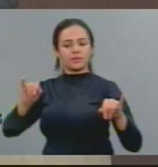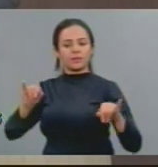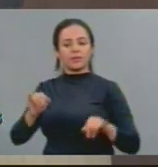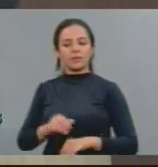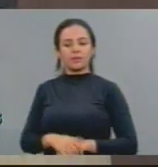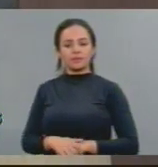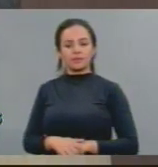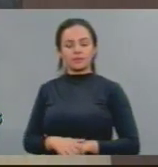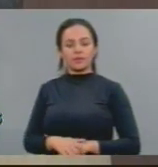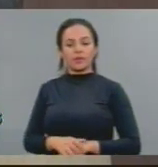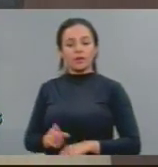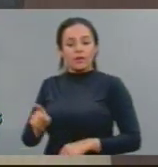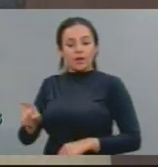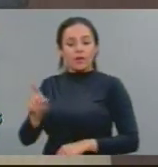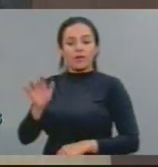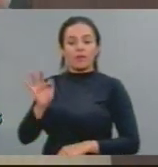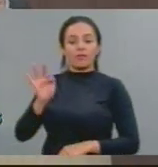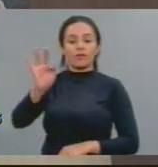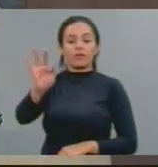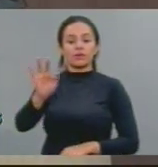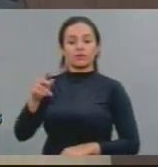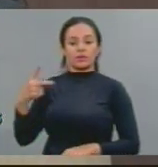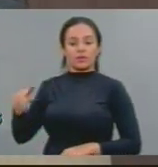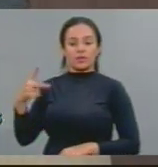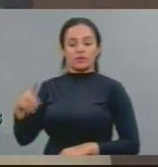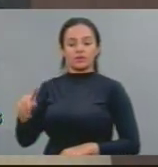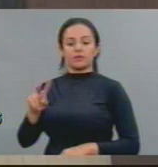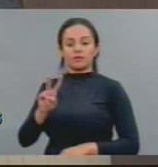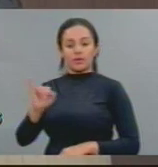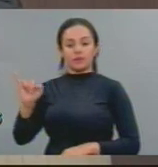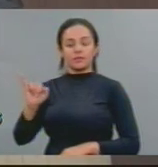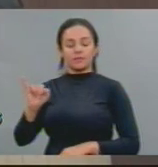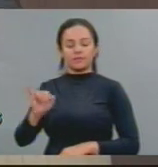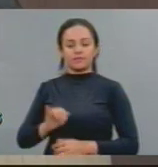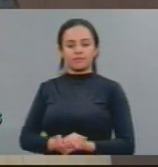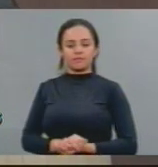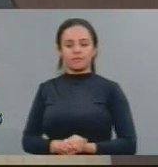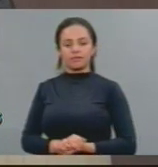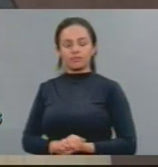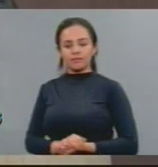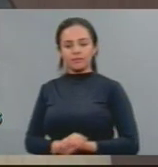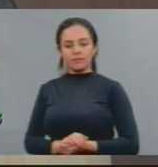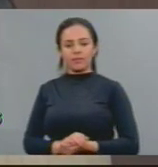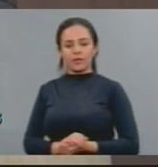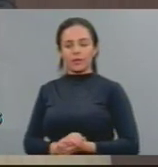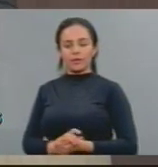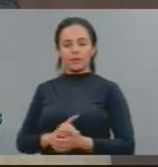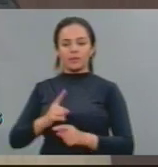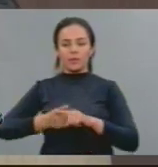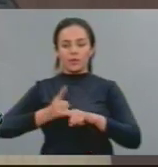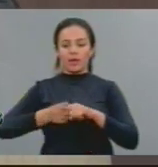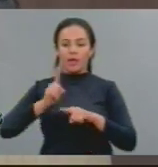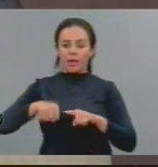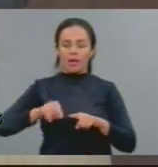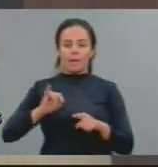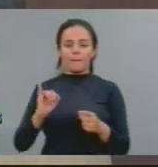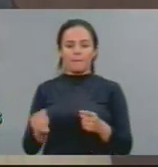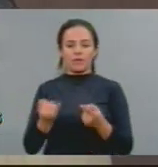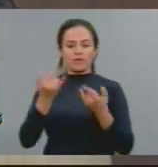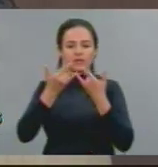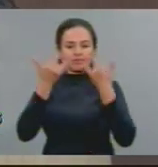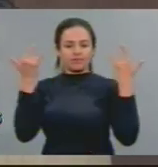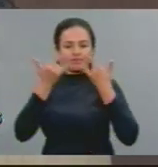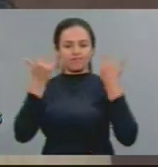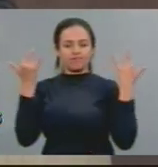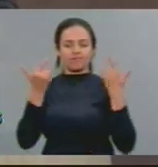o futuro destes que abusam do seu poder econômico e político, que eles